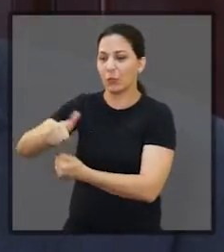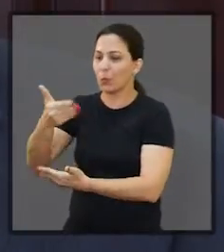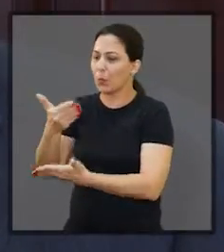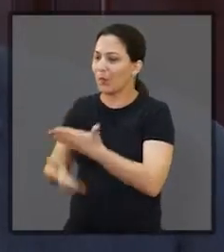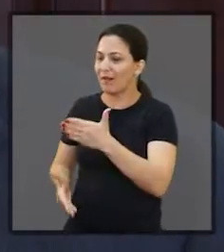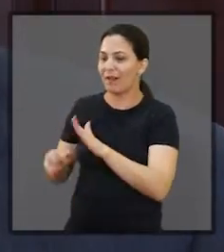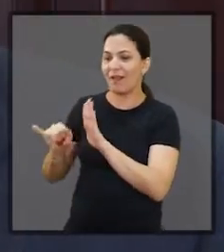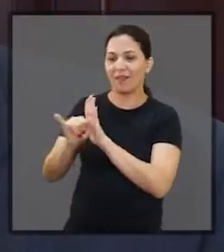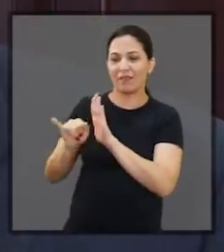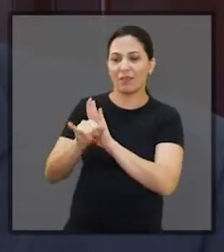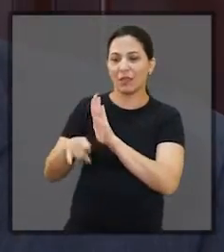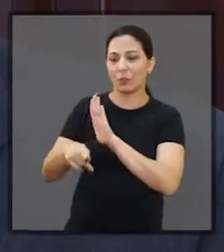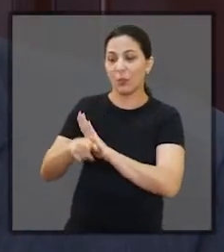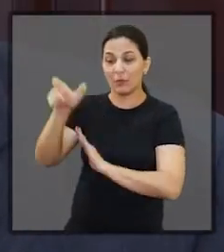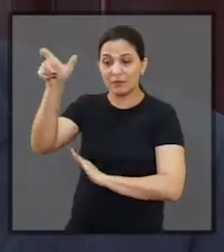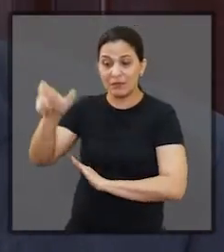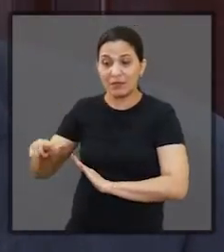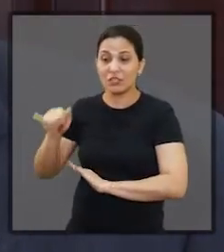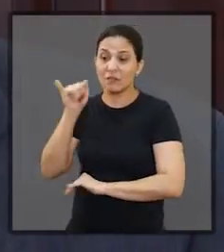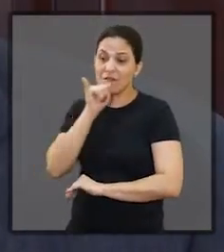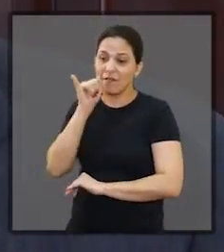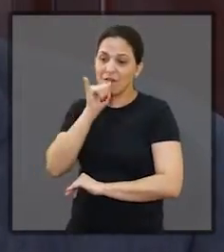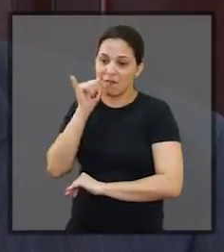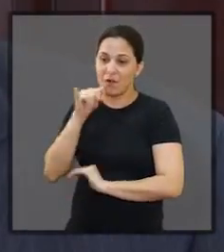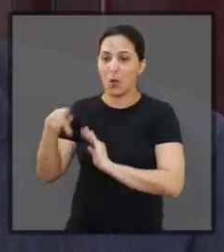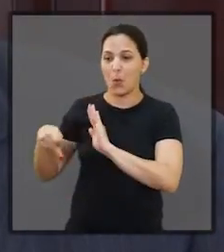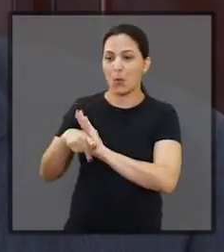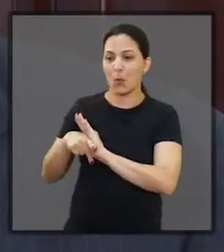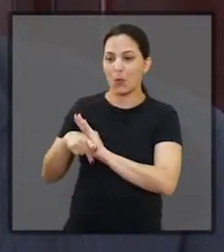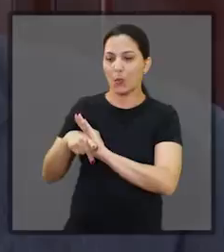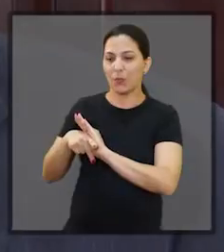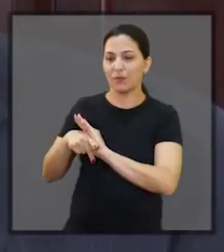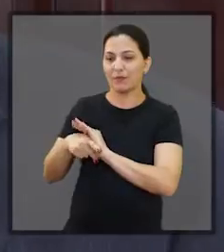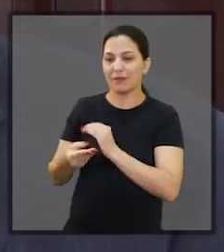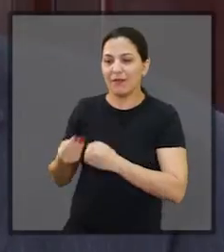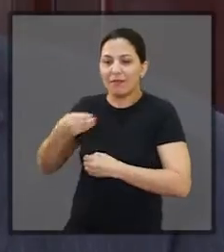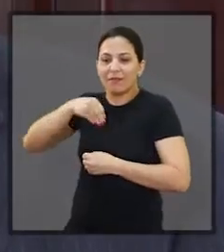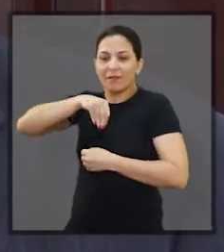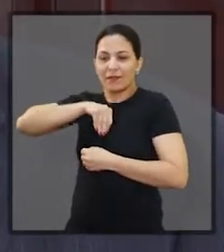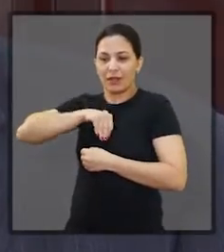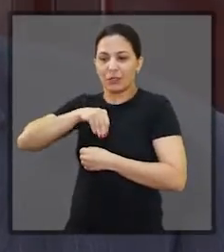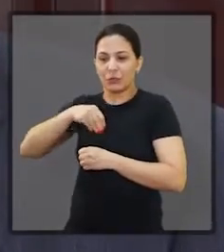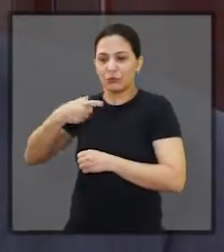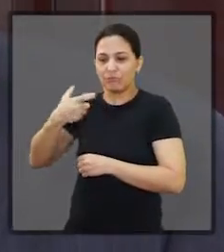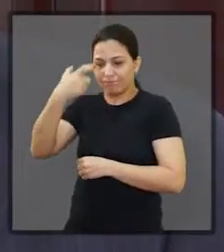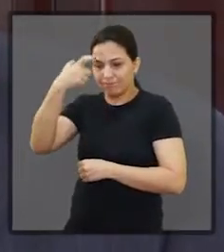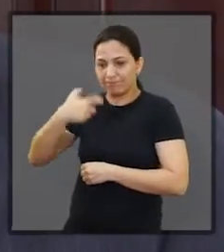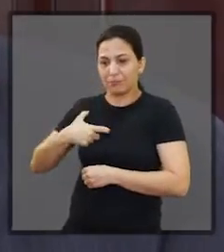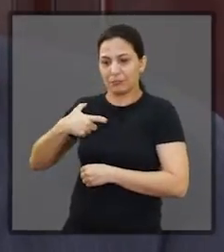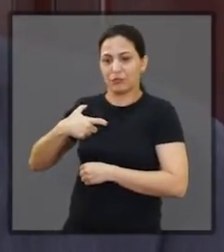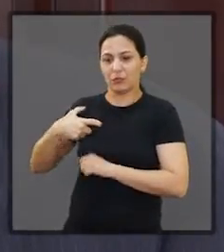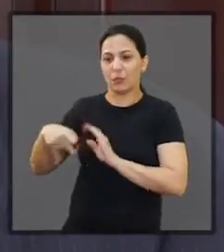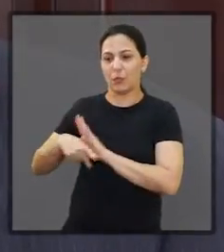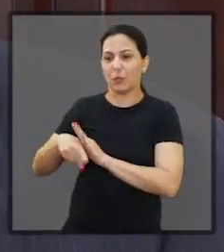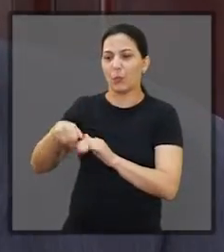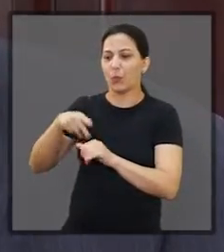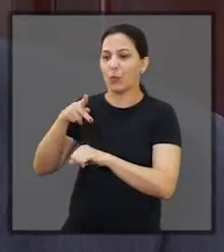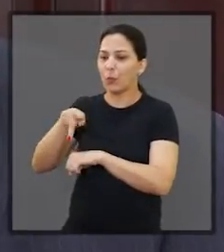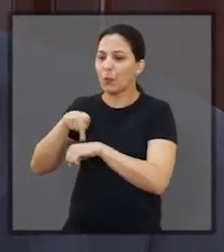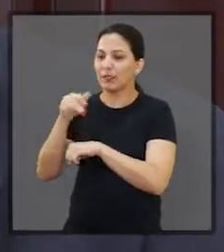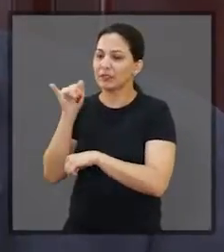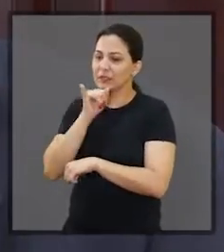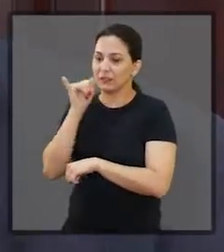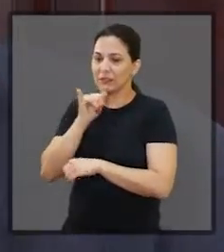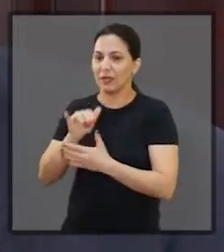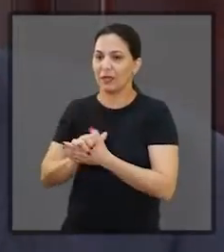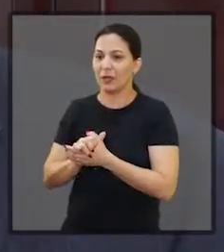perder a sua identidade, a cidadania, a, vamos dizer assim, a particularidade, identidade do seu próprio país.